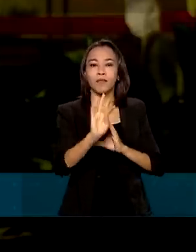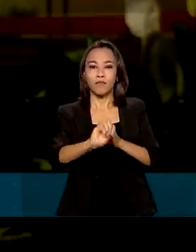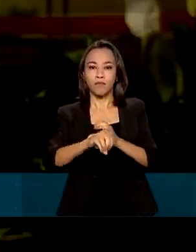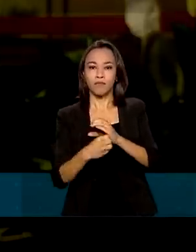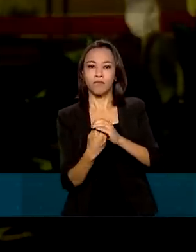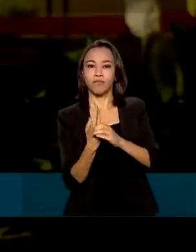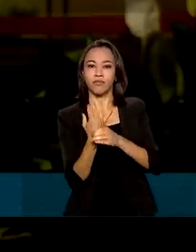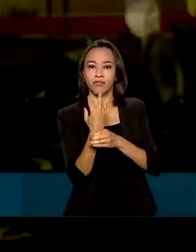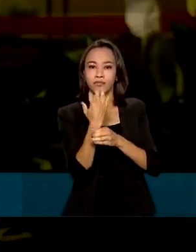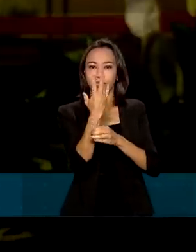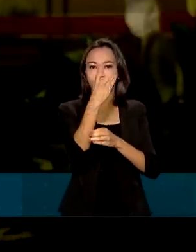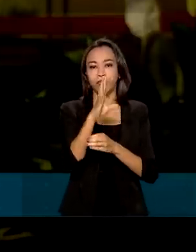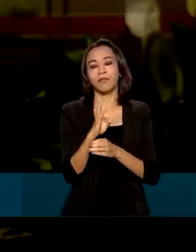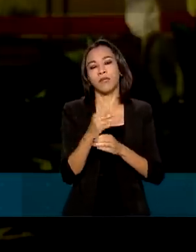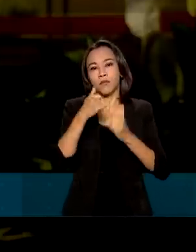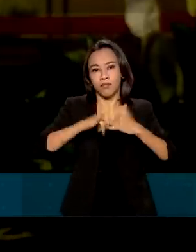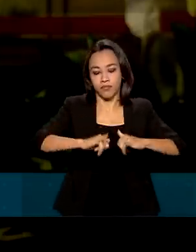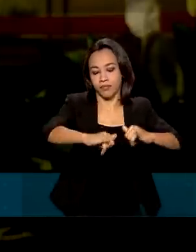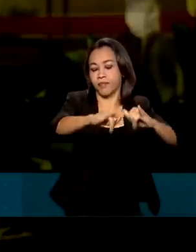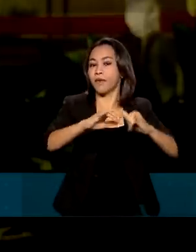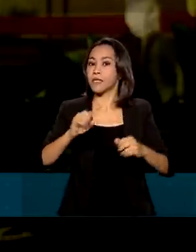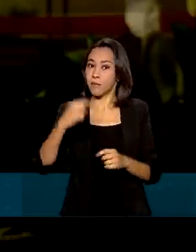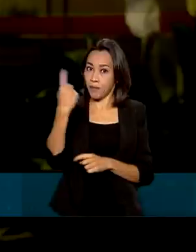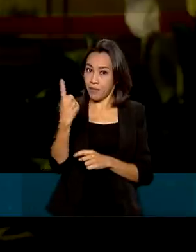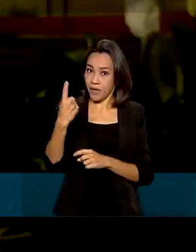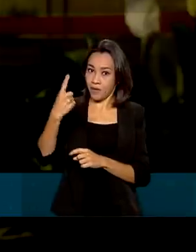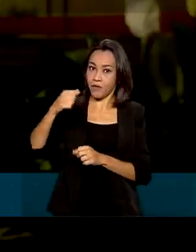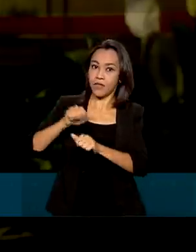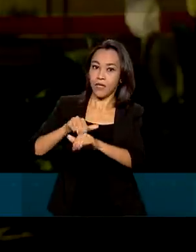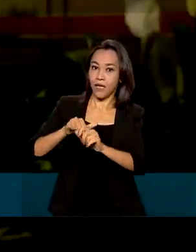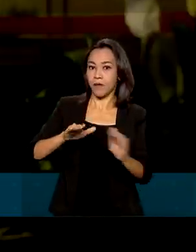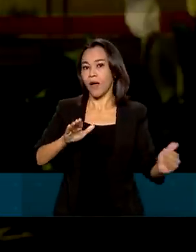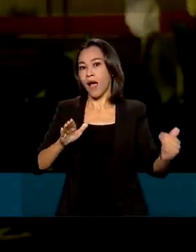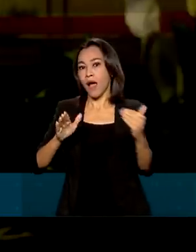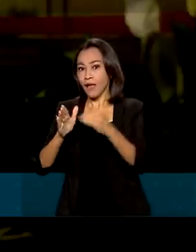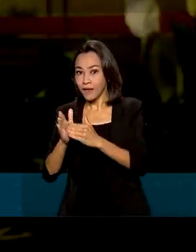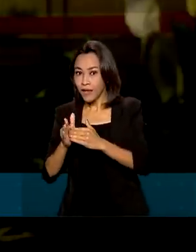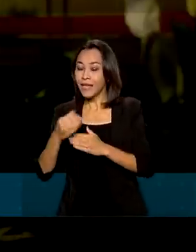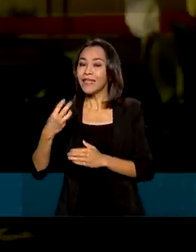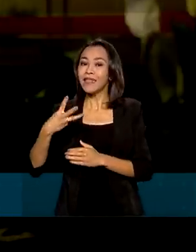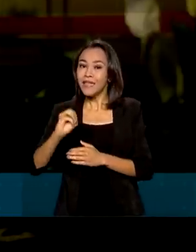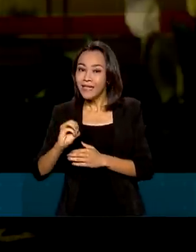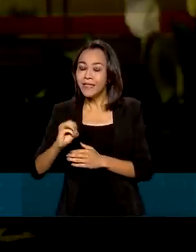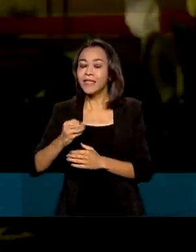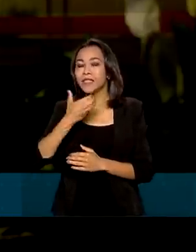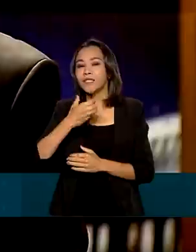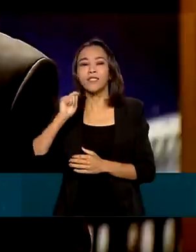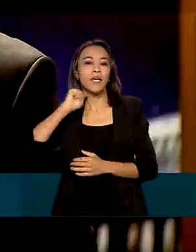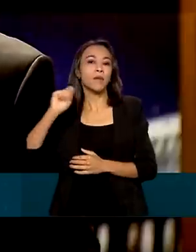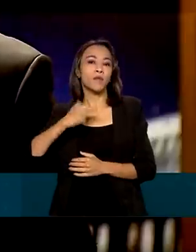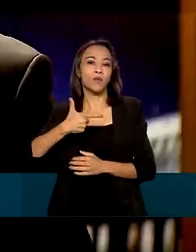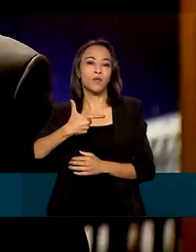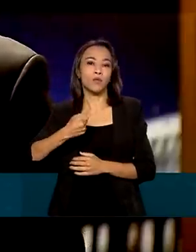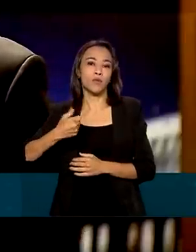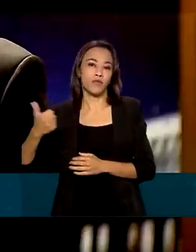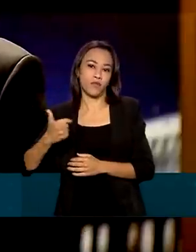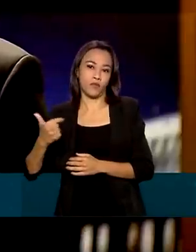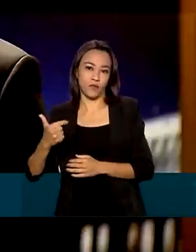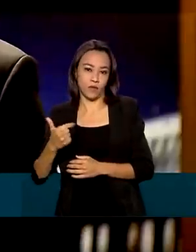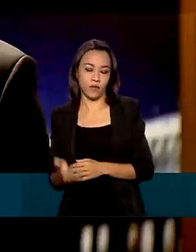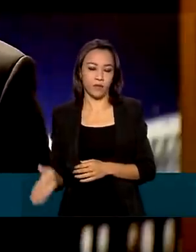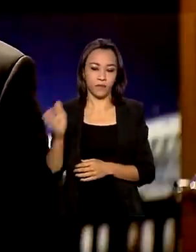escassez hídrica será de 1º de setembro de 2021 a 30 de abril de 2022. Quem vai